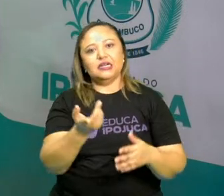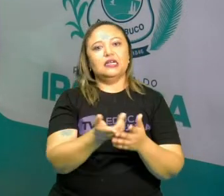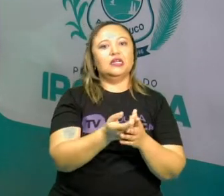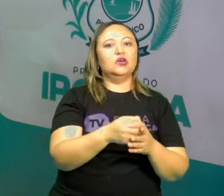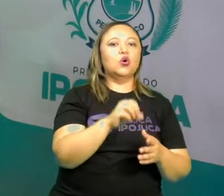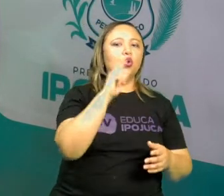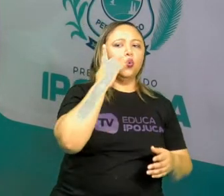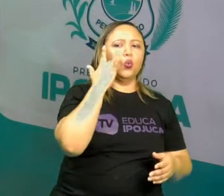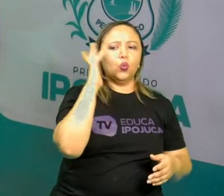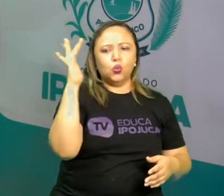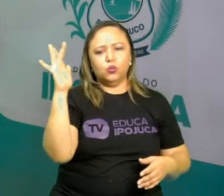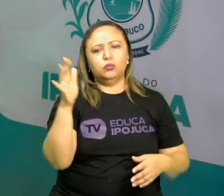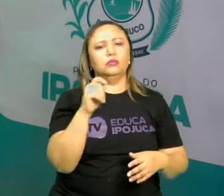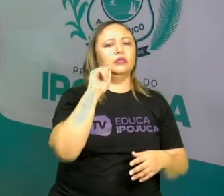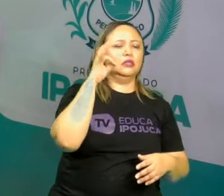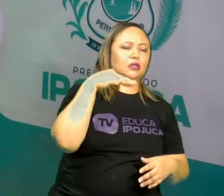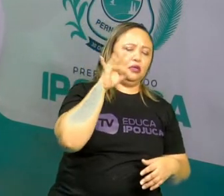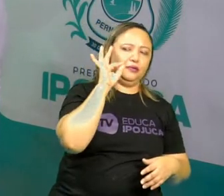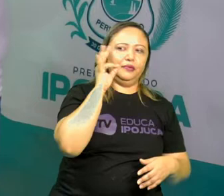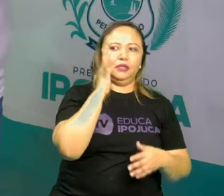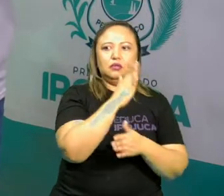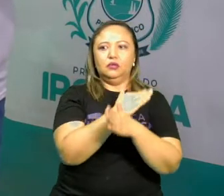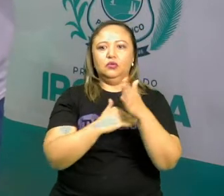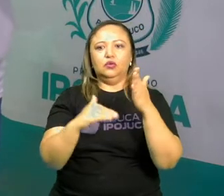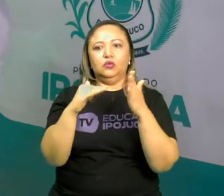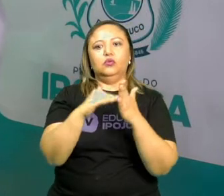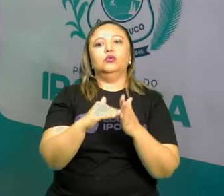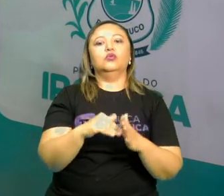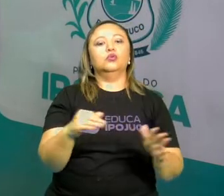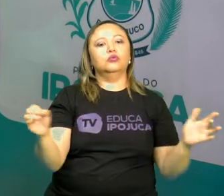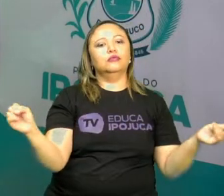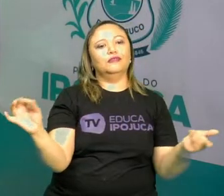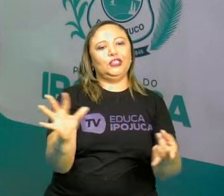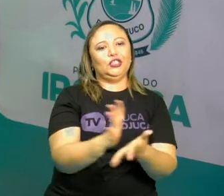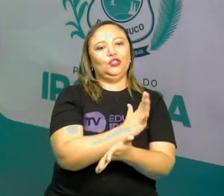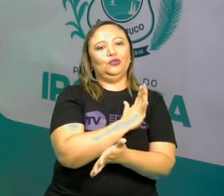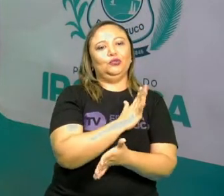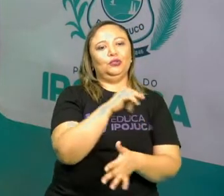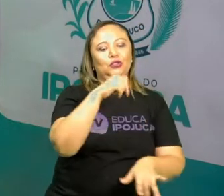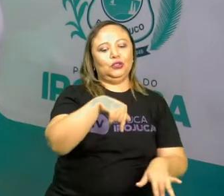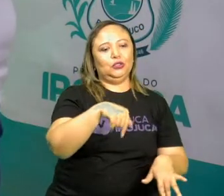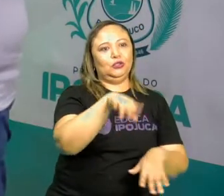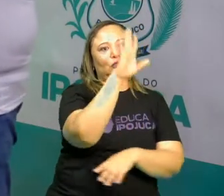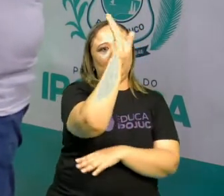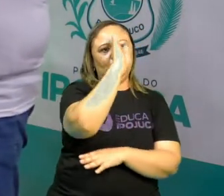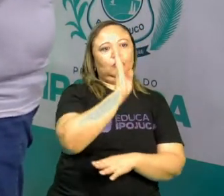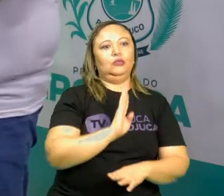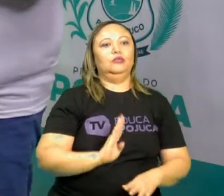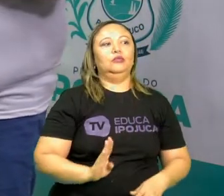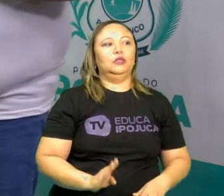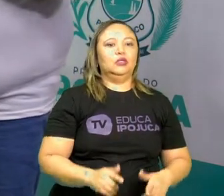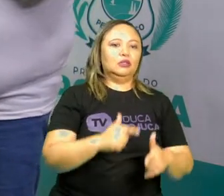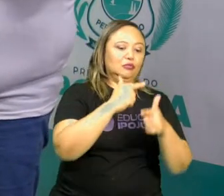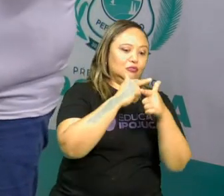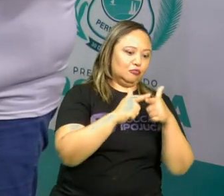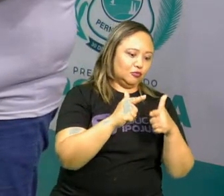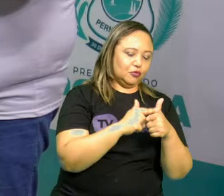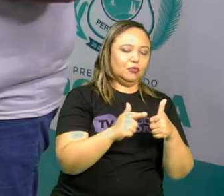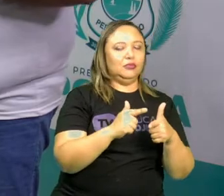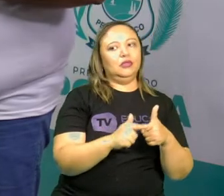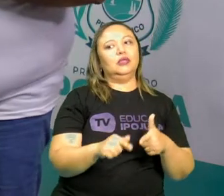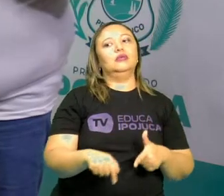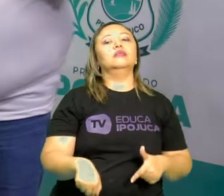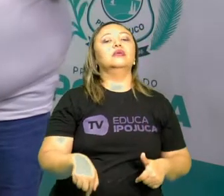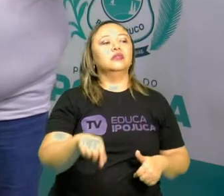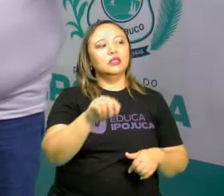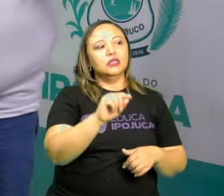o ouro, o café, certo? Tudo isso destruiu a nossa Mata Atlântica. São esses problemas ambientais que a gente